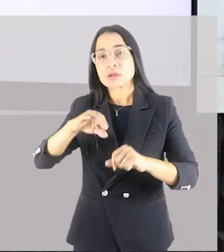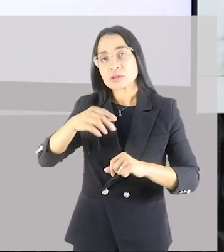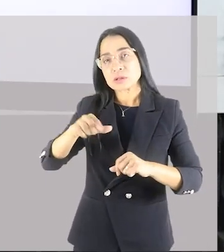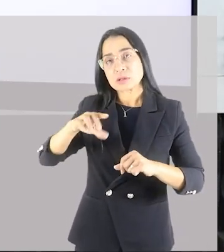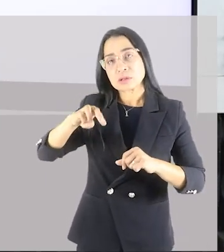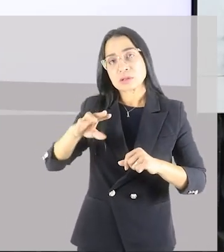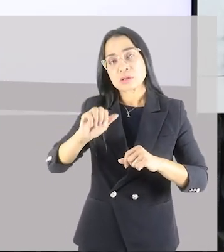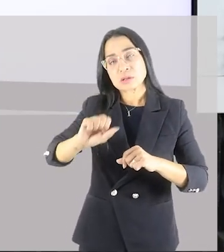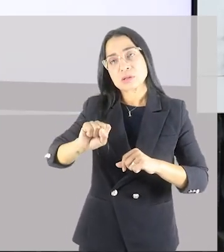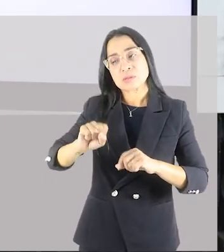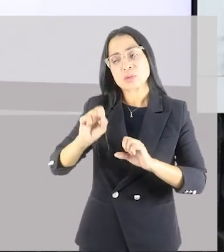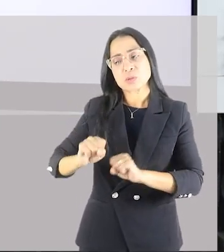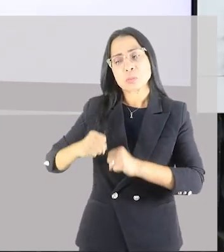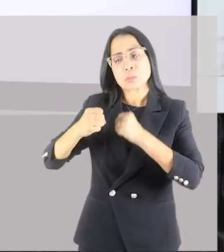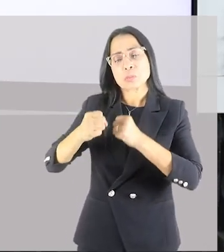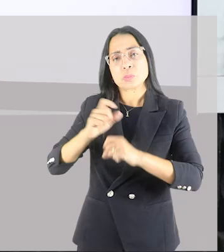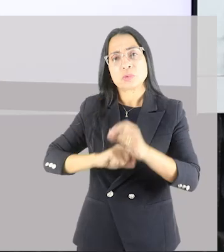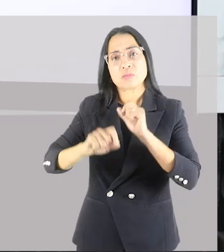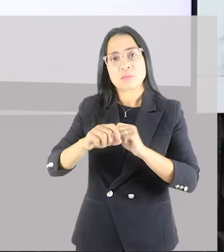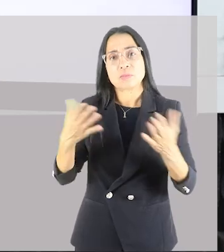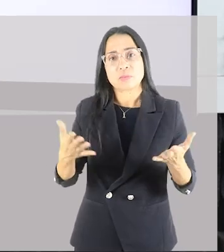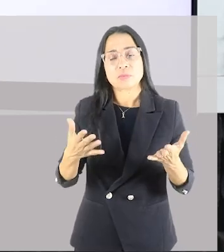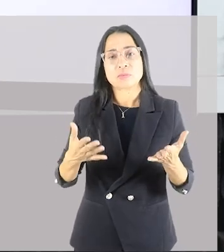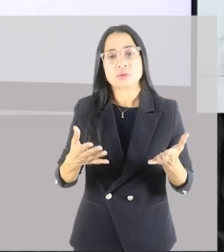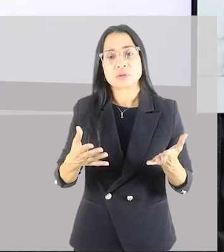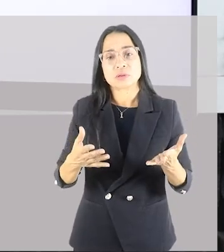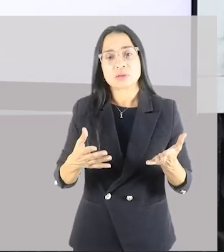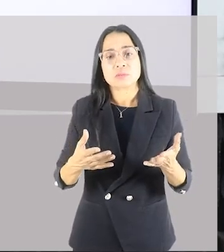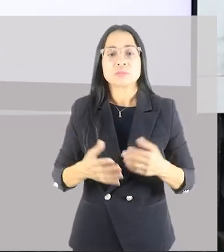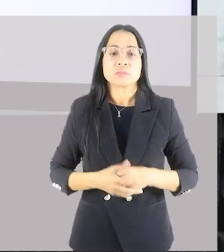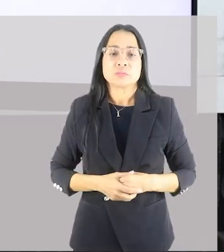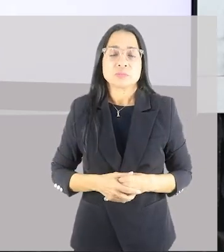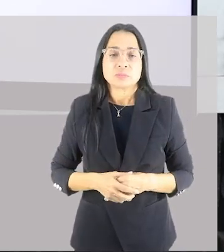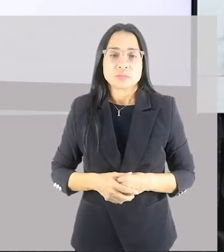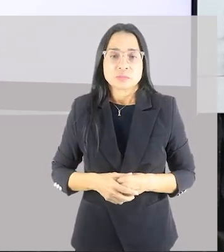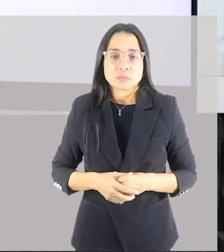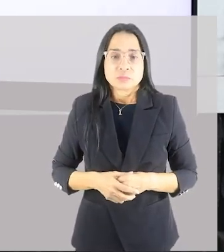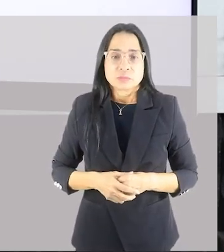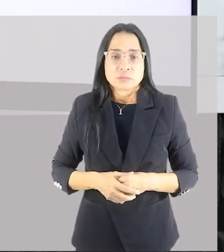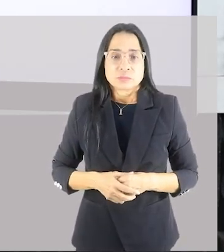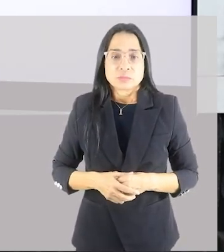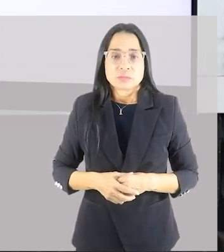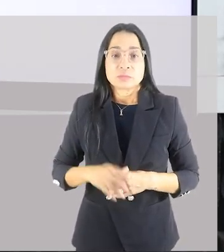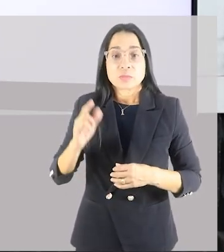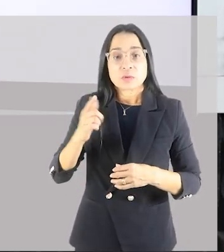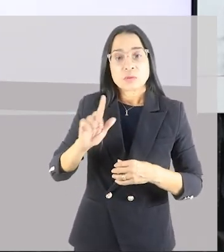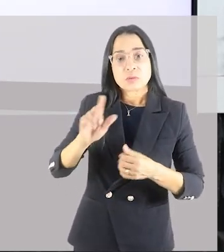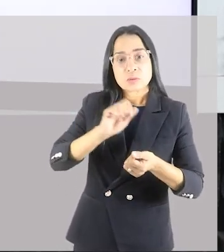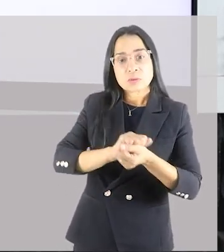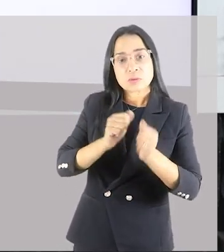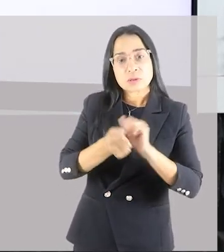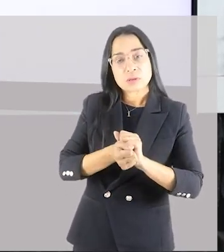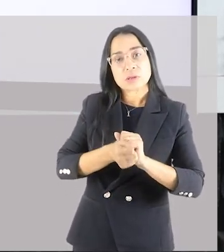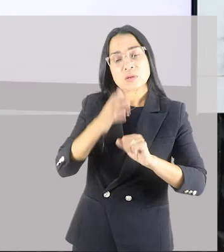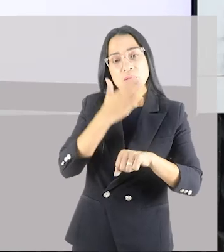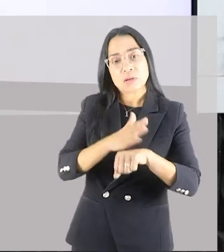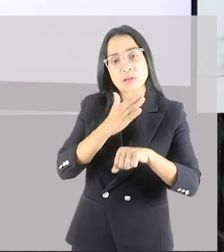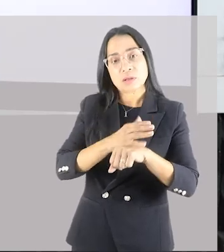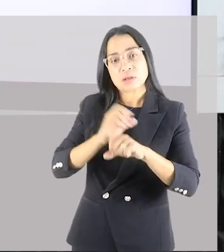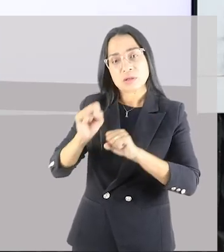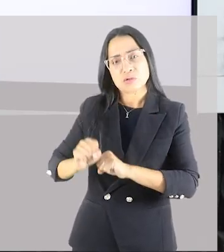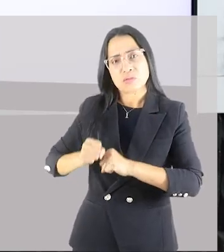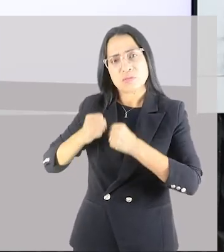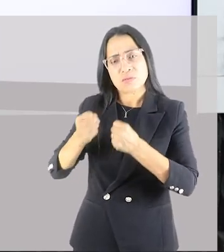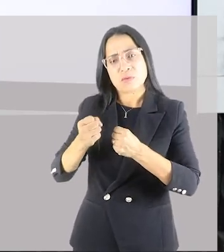quantidade de força dessas fibras através desse trabalho. Adaptação ao treinamento de força, através das